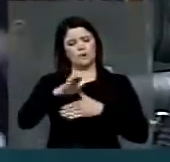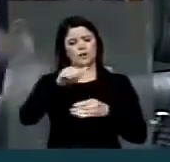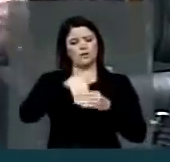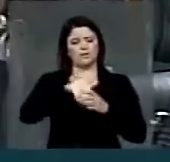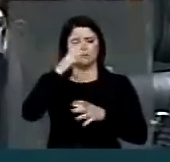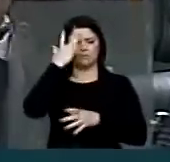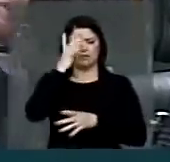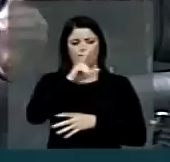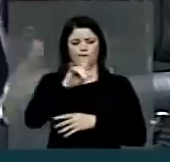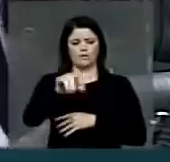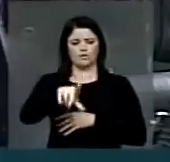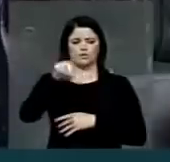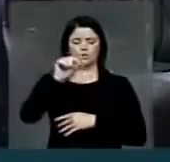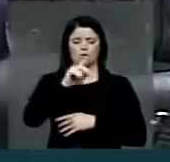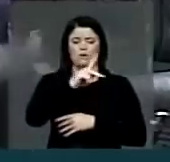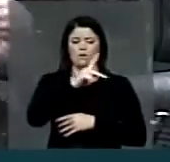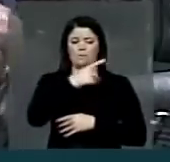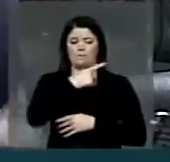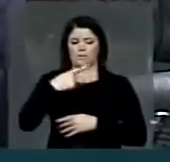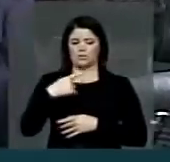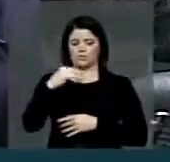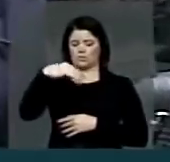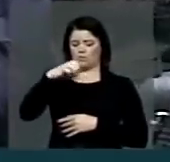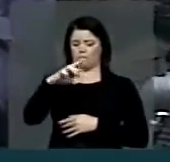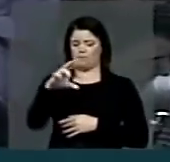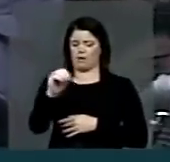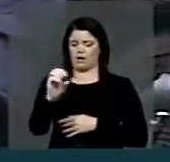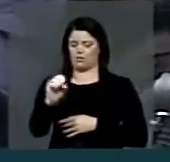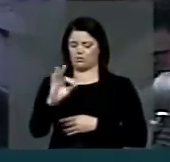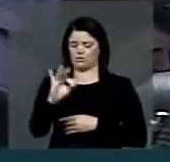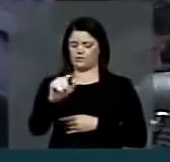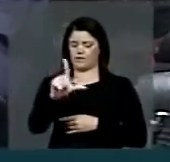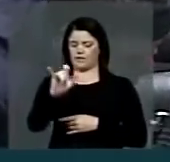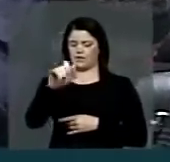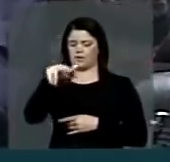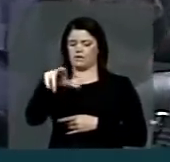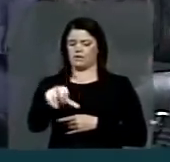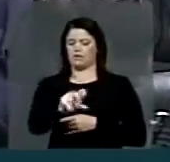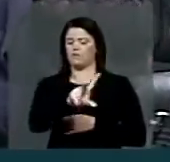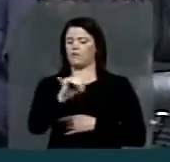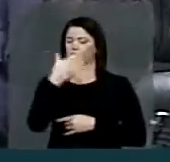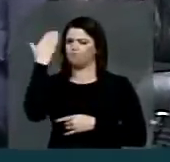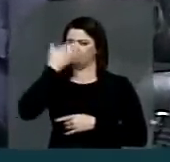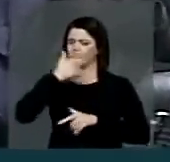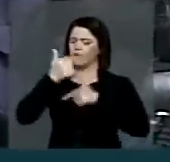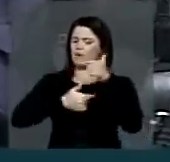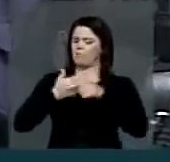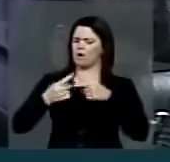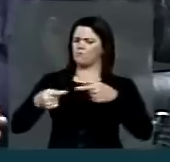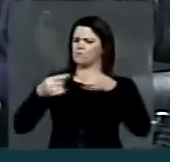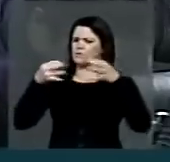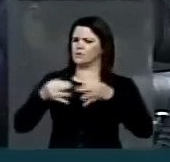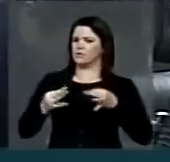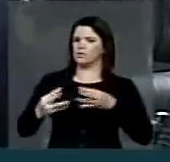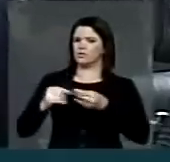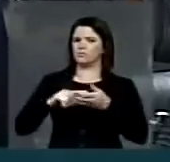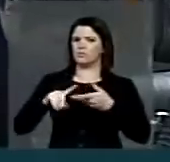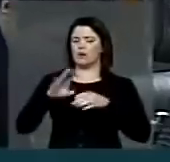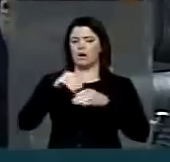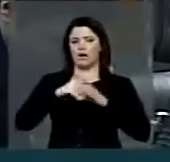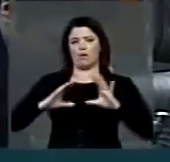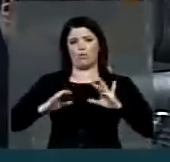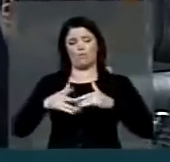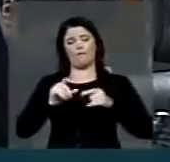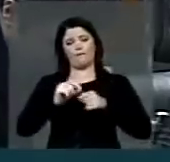amanhã, eleger o deputado Pastor Marracos Feliciano, e o trabalho dele vai provar. A maneira que ele vai conduzir, com muita correção, a a comissão vai